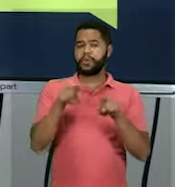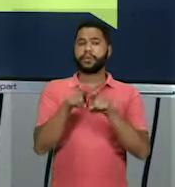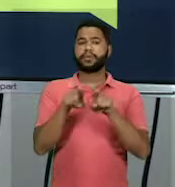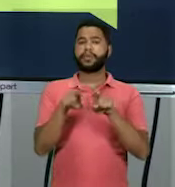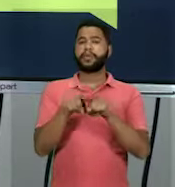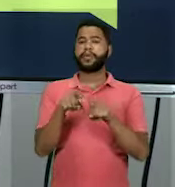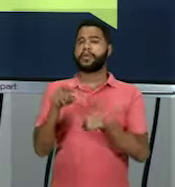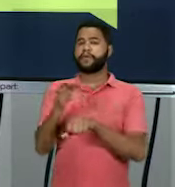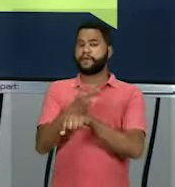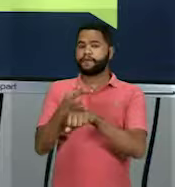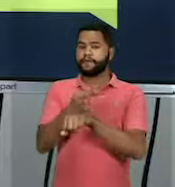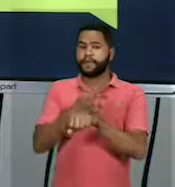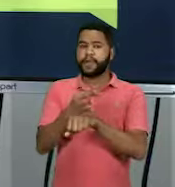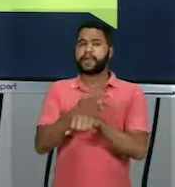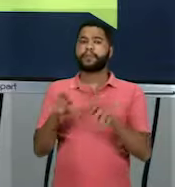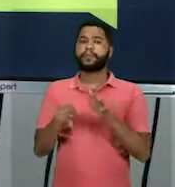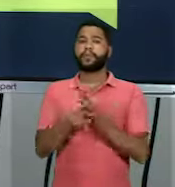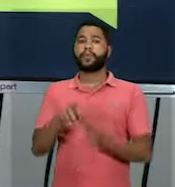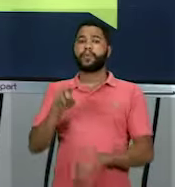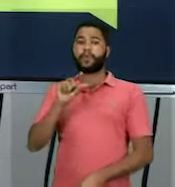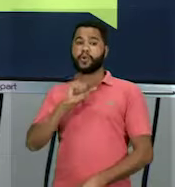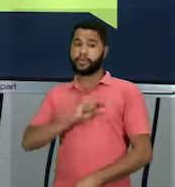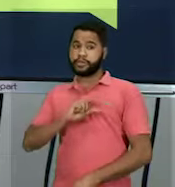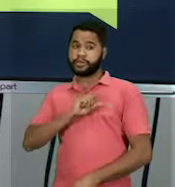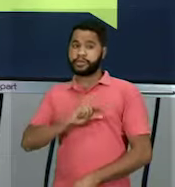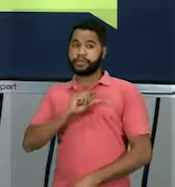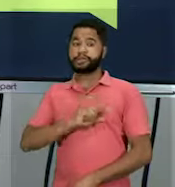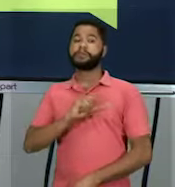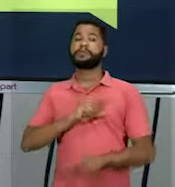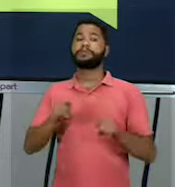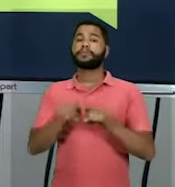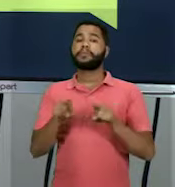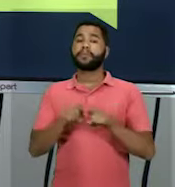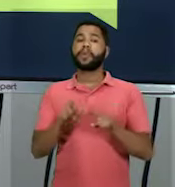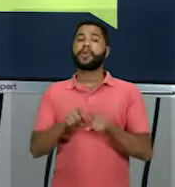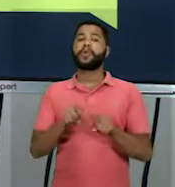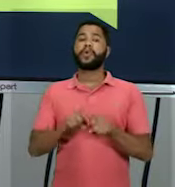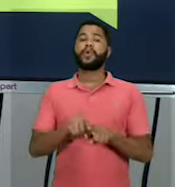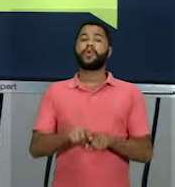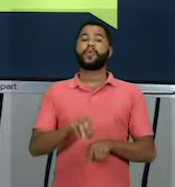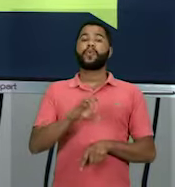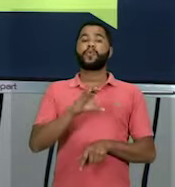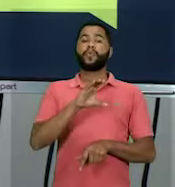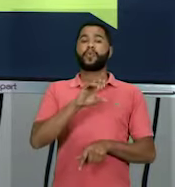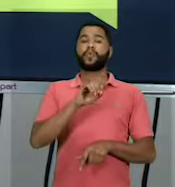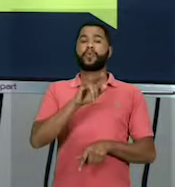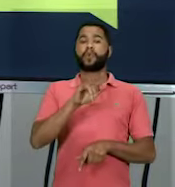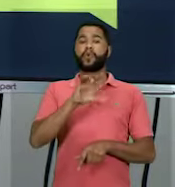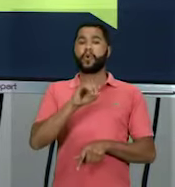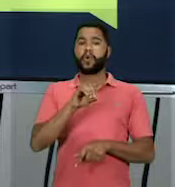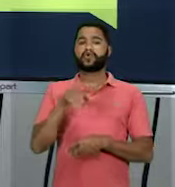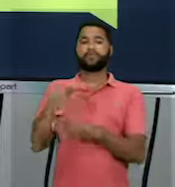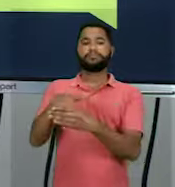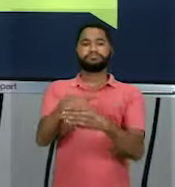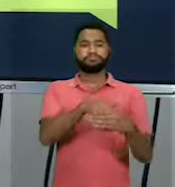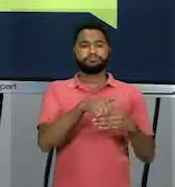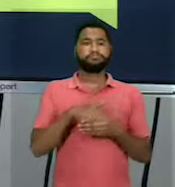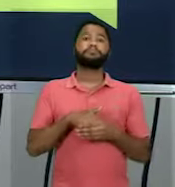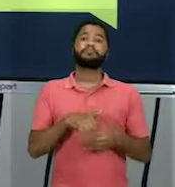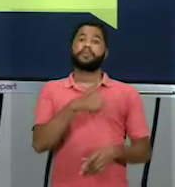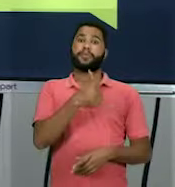remuneradas, a instituição do salário mínimo, a gente tem a questão do código eleitoral que foi desenhado em 32, né,